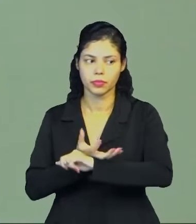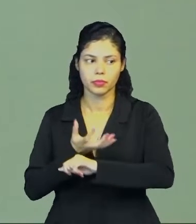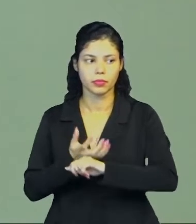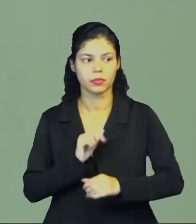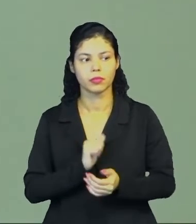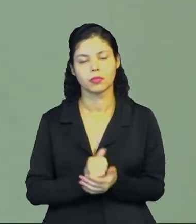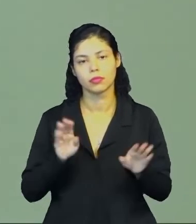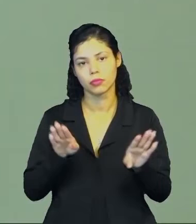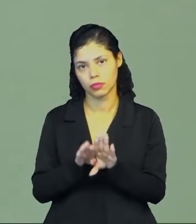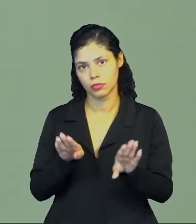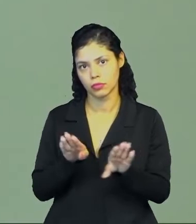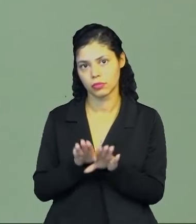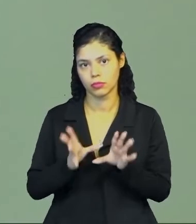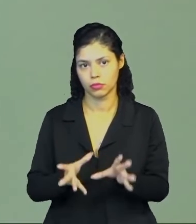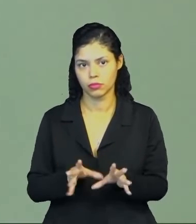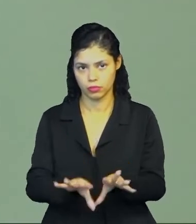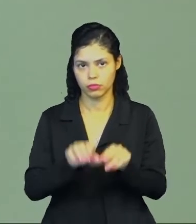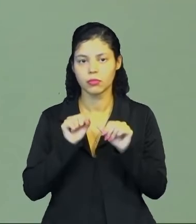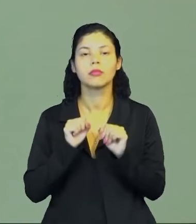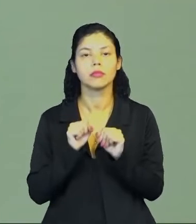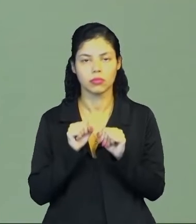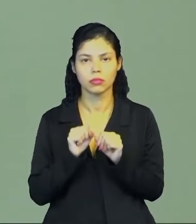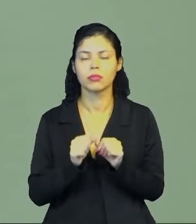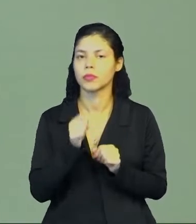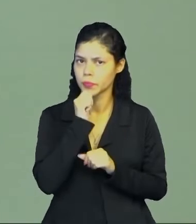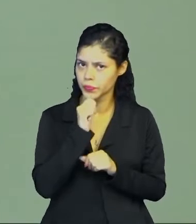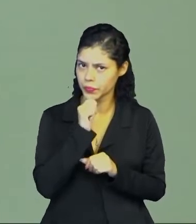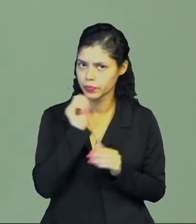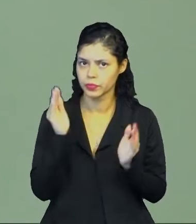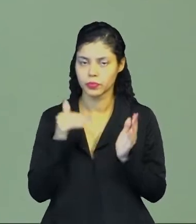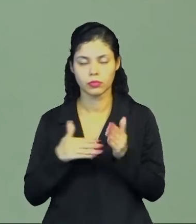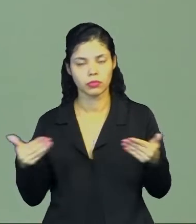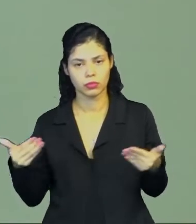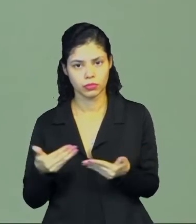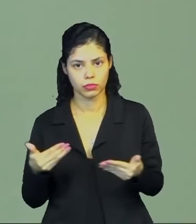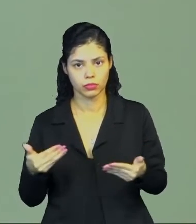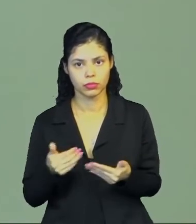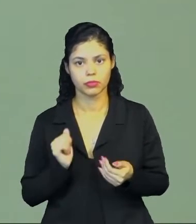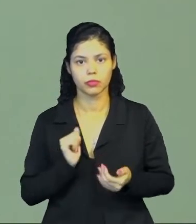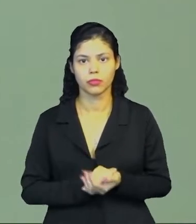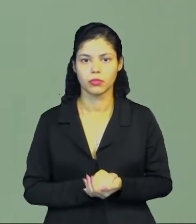eles também coletavam e coletam até hoje, né?